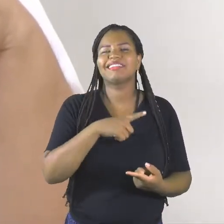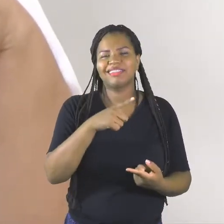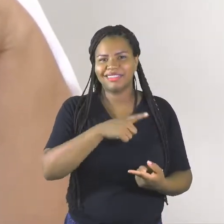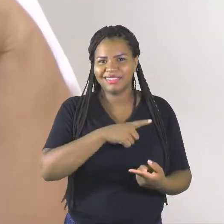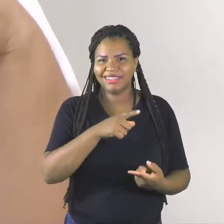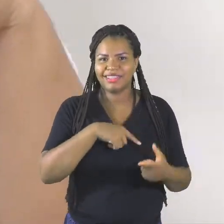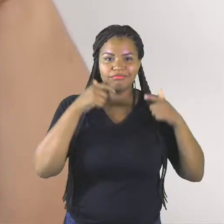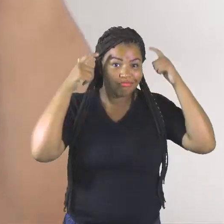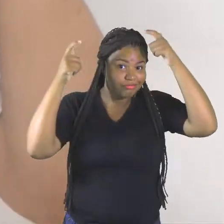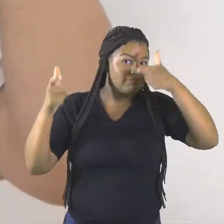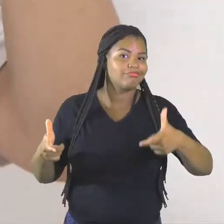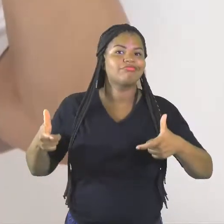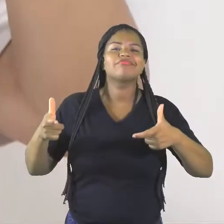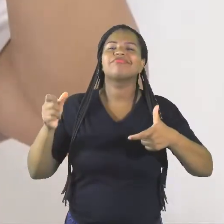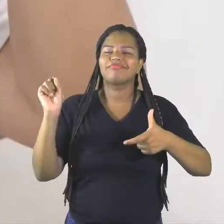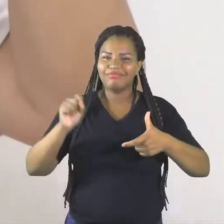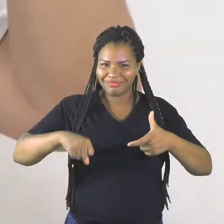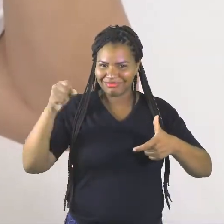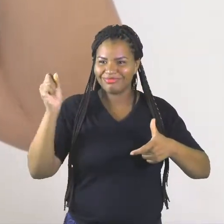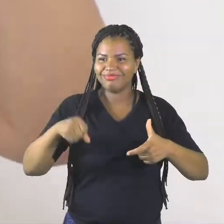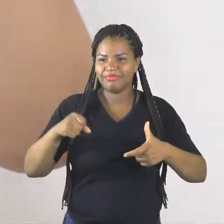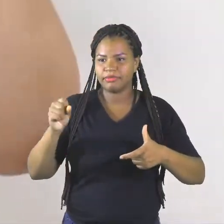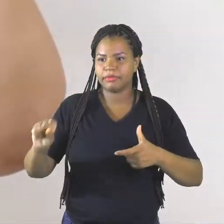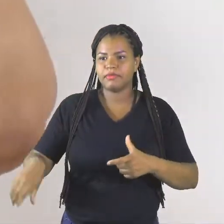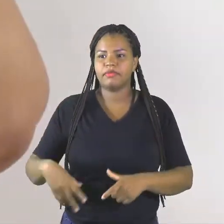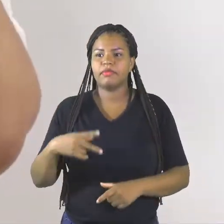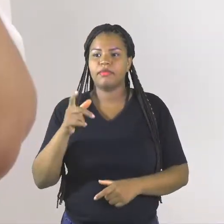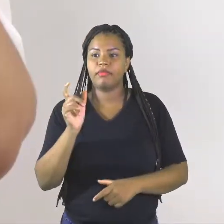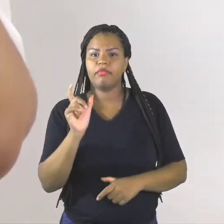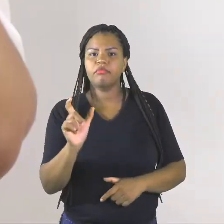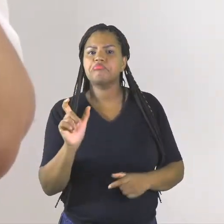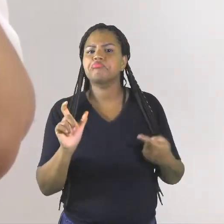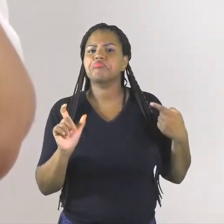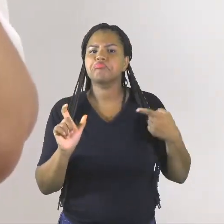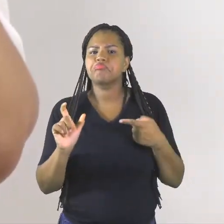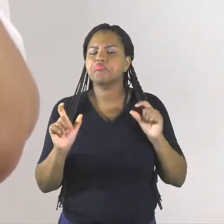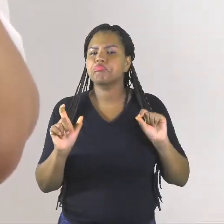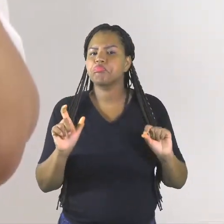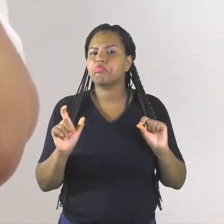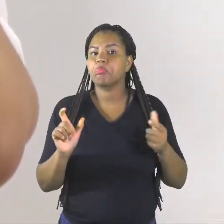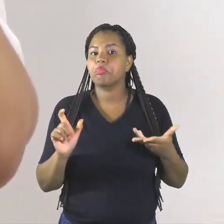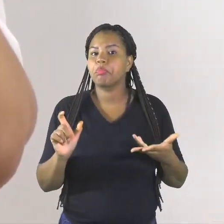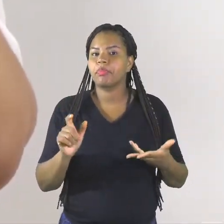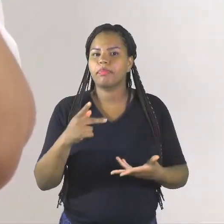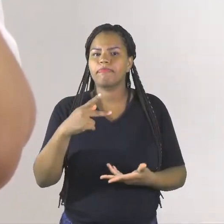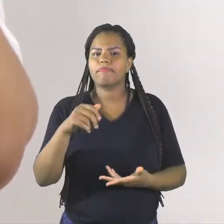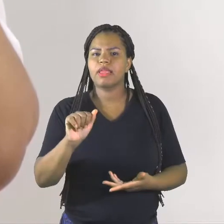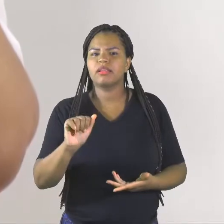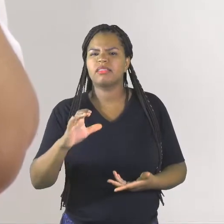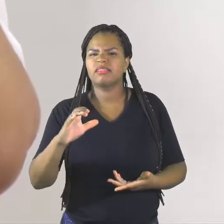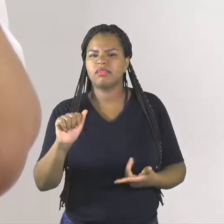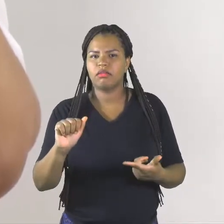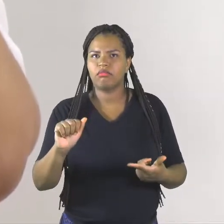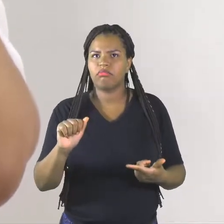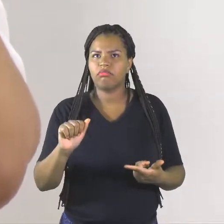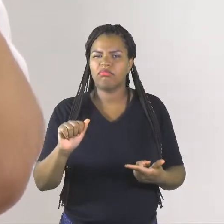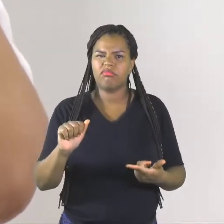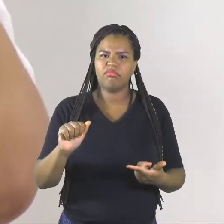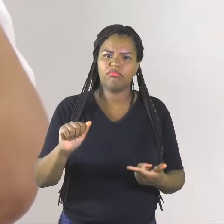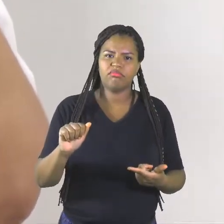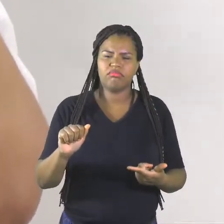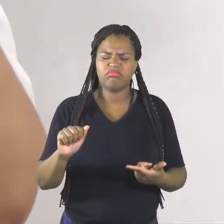Então, tira o chapéu. Tirou o chapéu. E esse aqui, gente, ó. Passa. Passa.